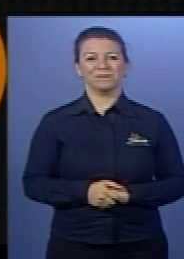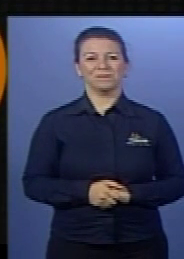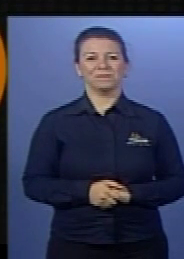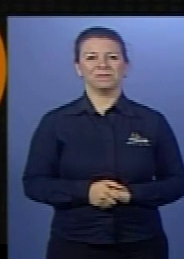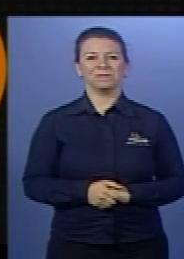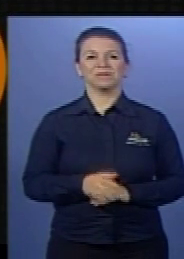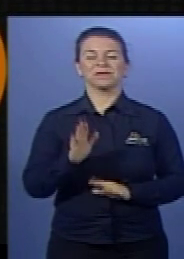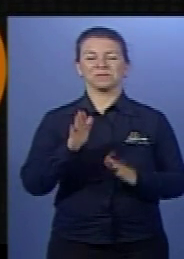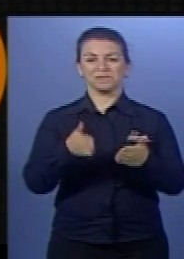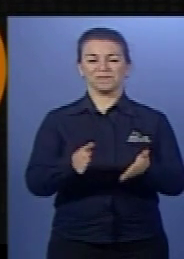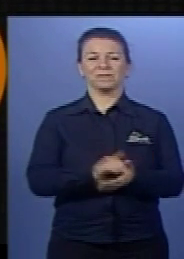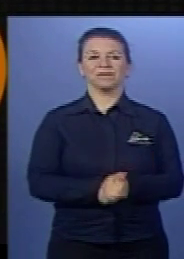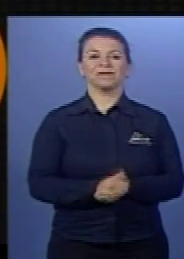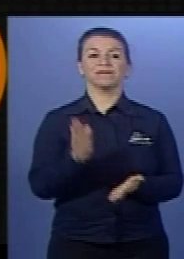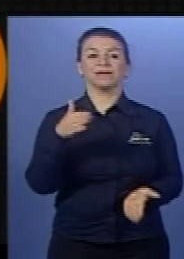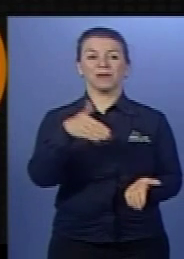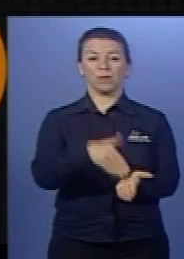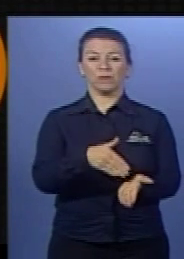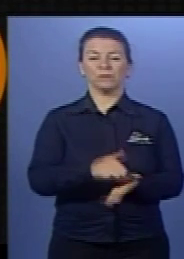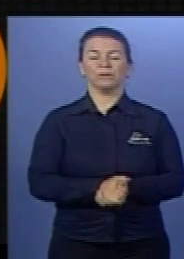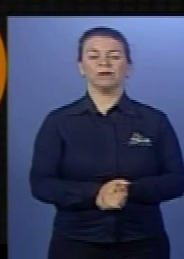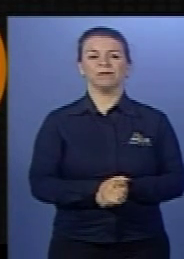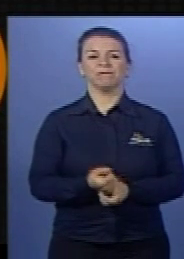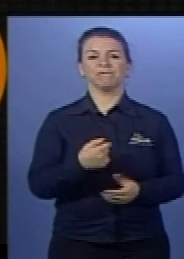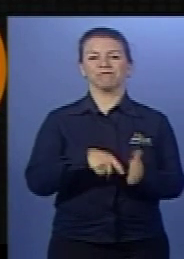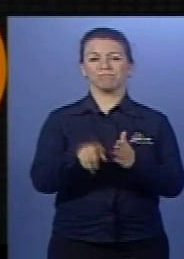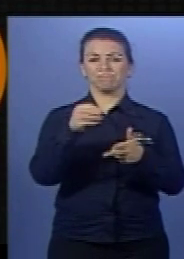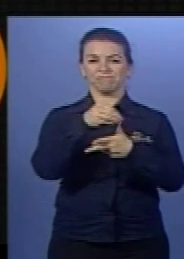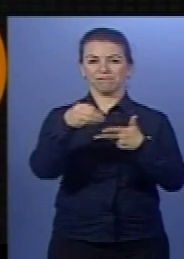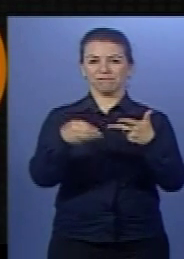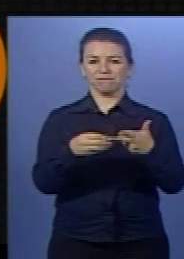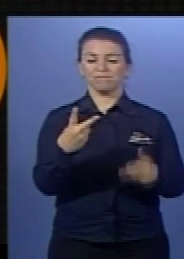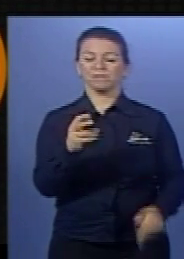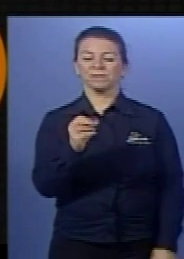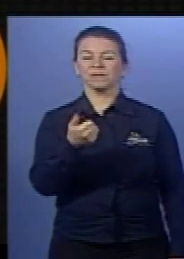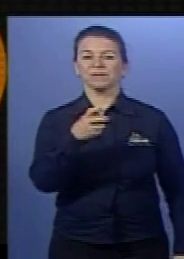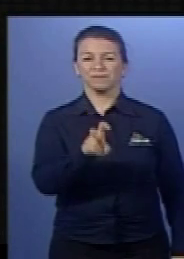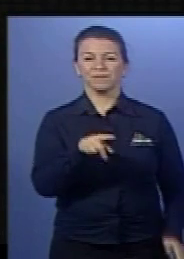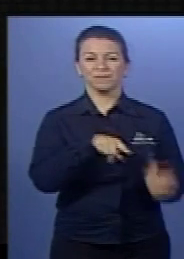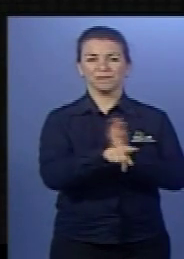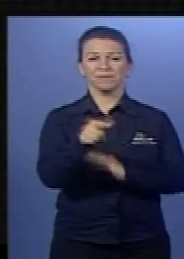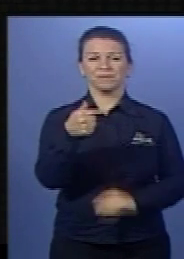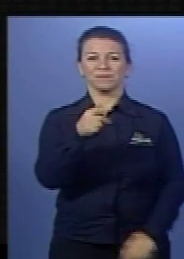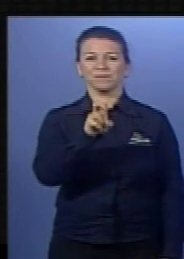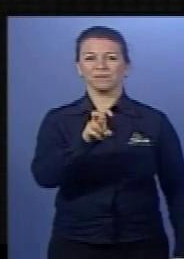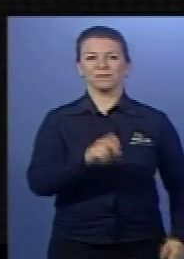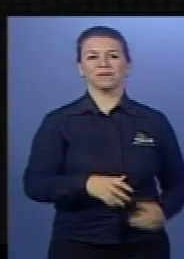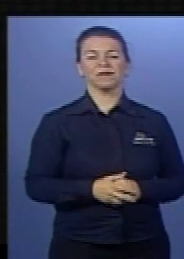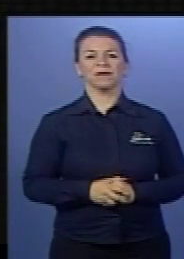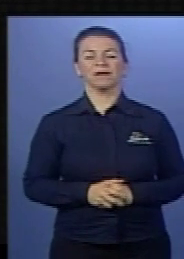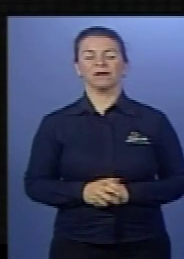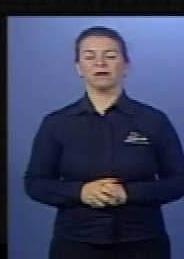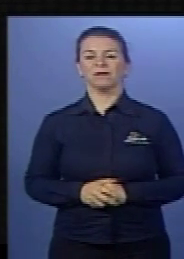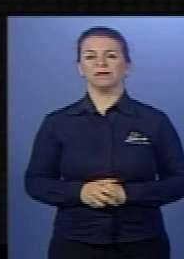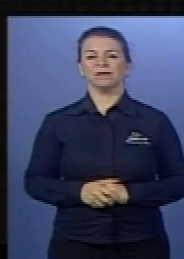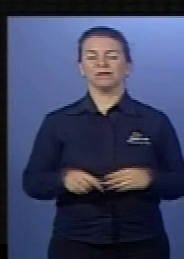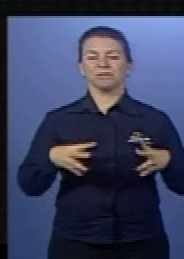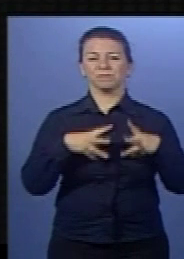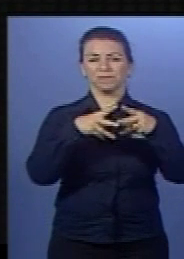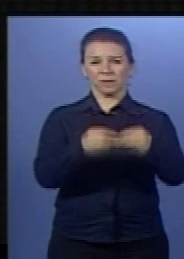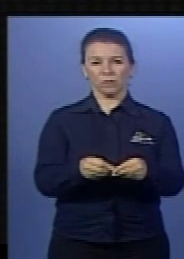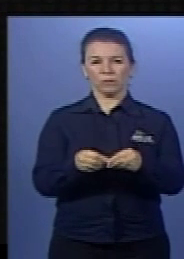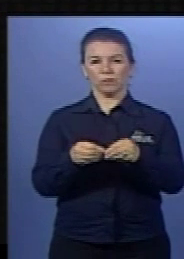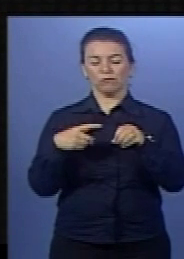Isso. Aí! Beleza. Vamos para Enem 2015, questão 75. Os